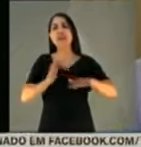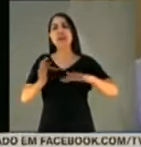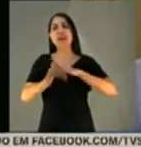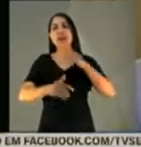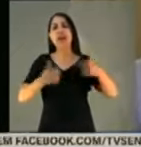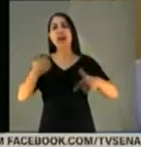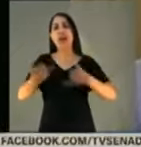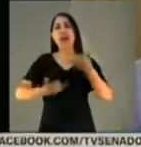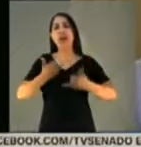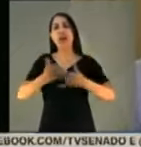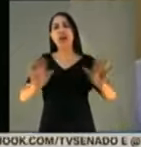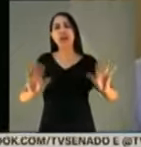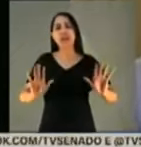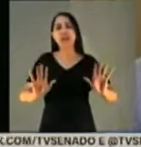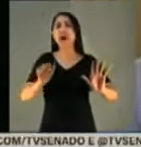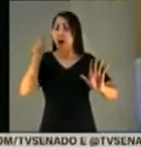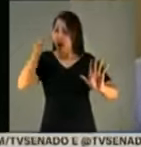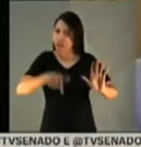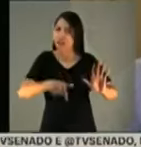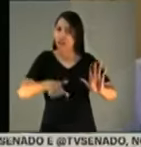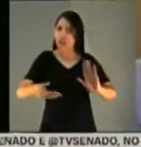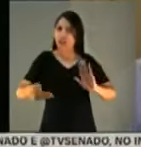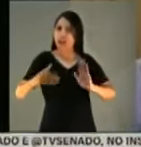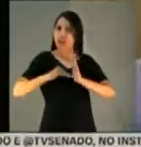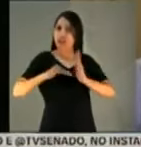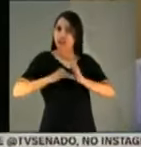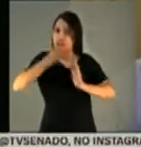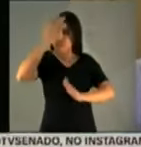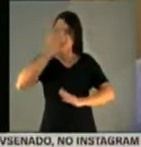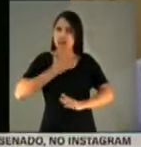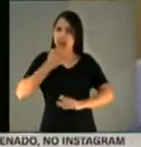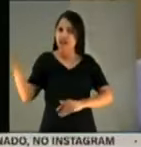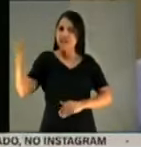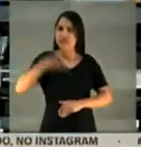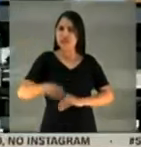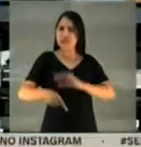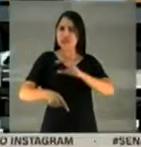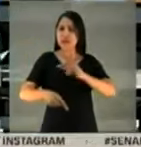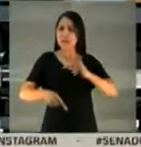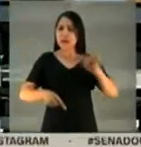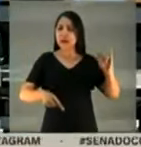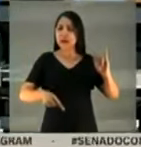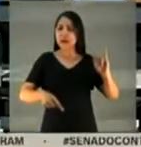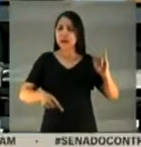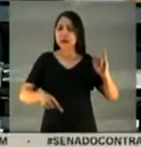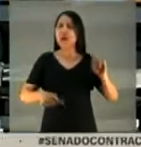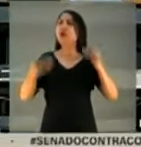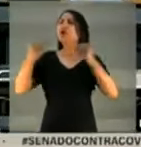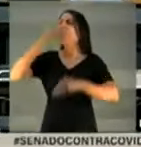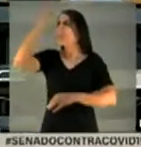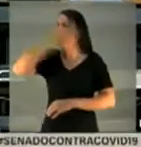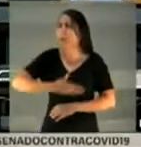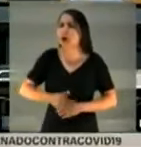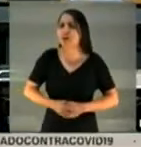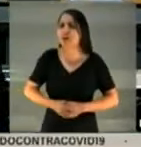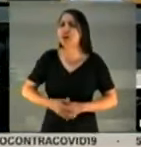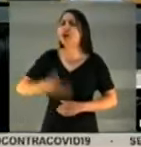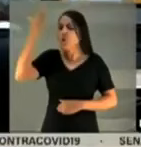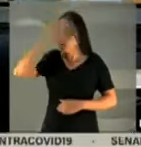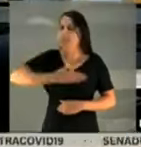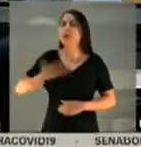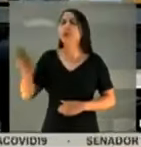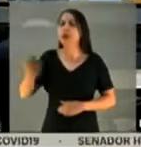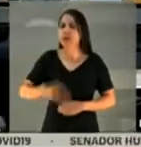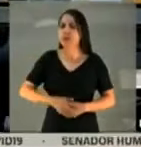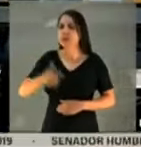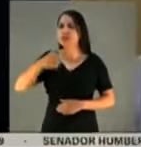Aqui é uma coisa muito séria. O senhor voluntariamente compareceu na CPI. E como é que eu provo se o presidente disser que eu estou mentindo, senador? E como é que eu provo